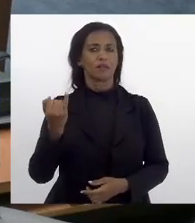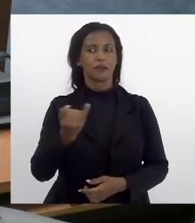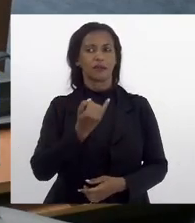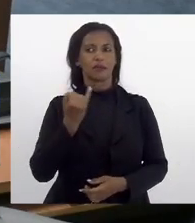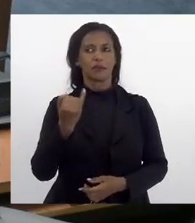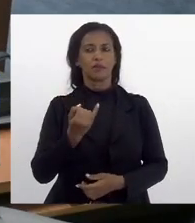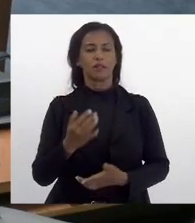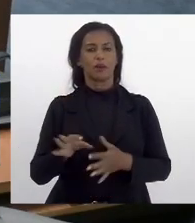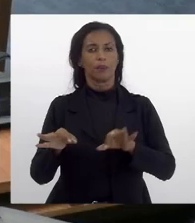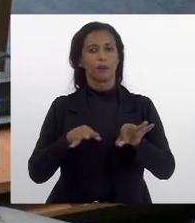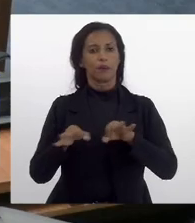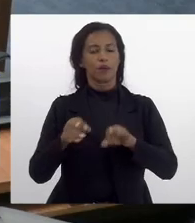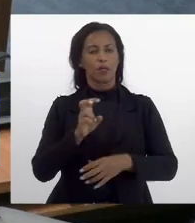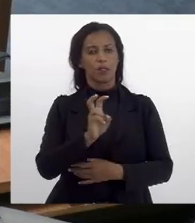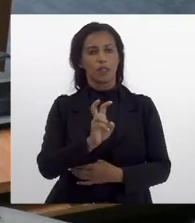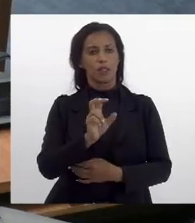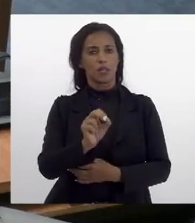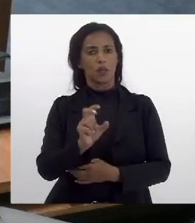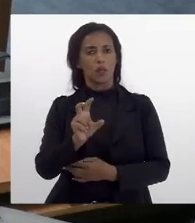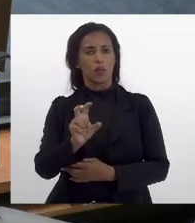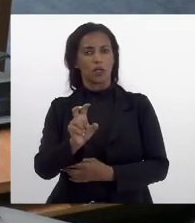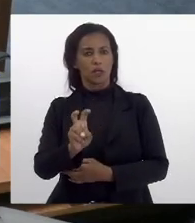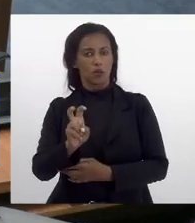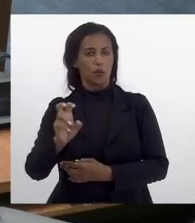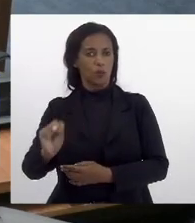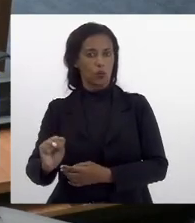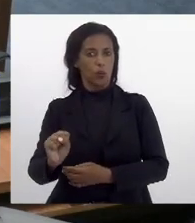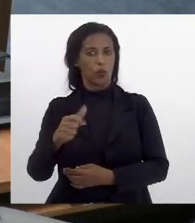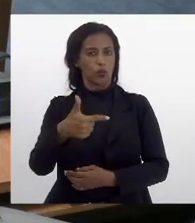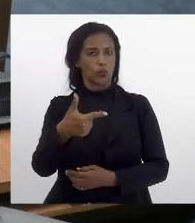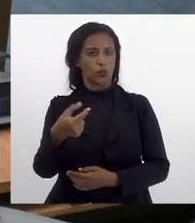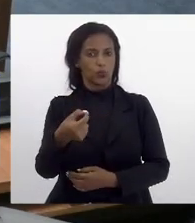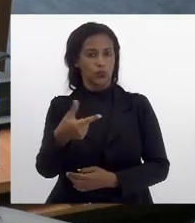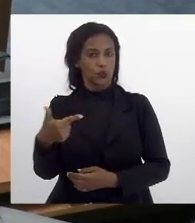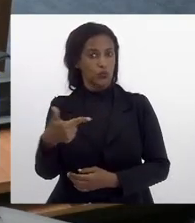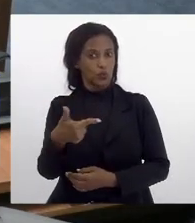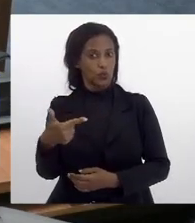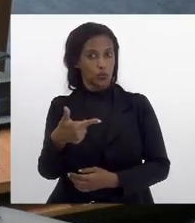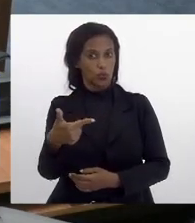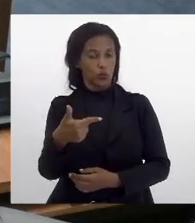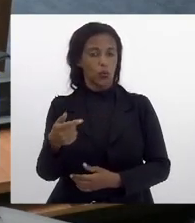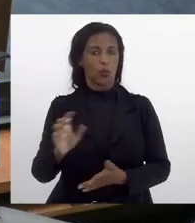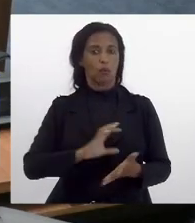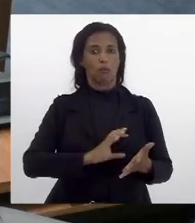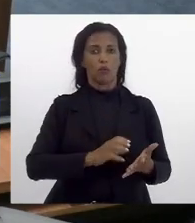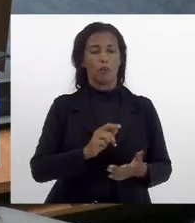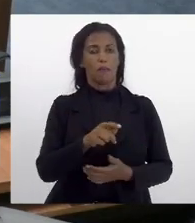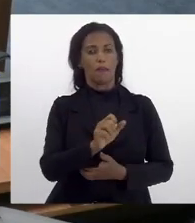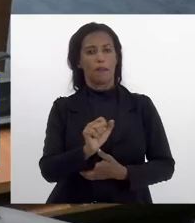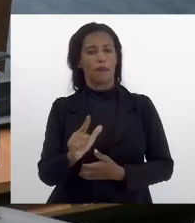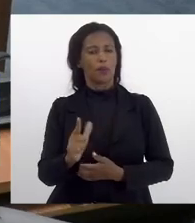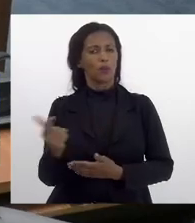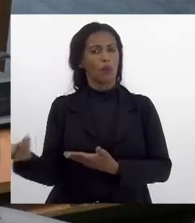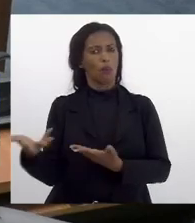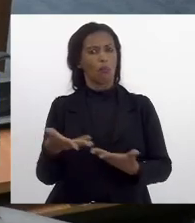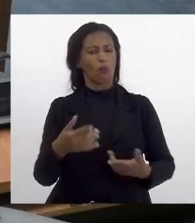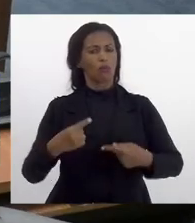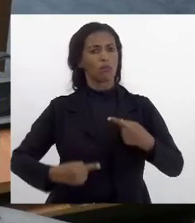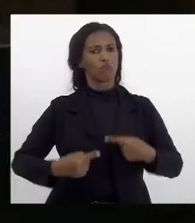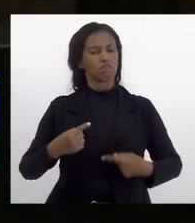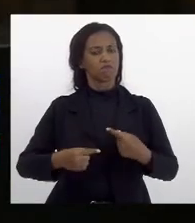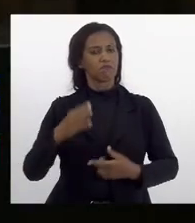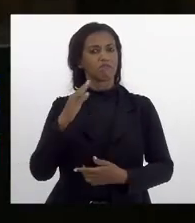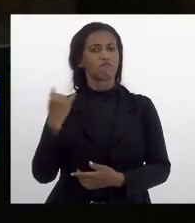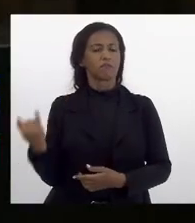sobre o projeto de lei 5058 de 2022 de autoria da bancada do pessoal que traz um debate